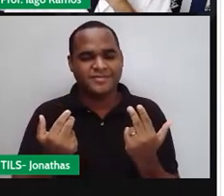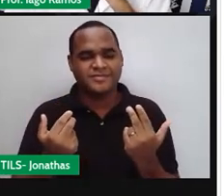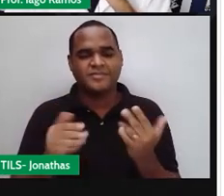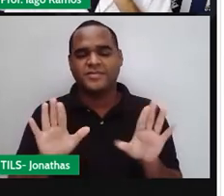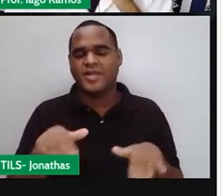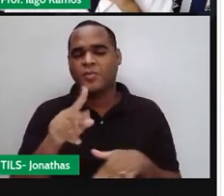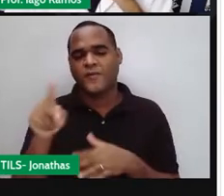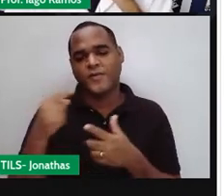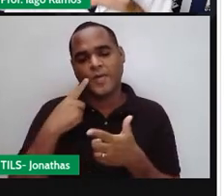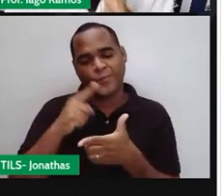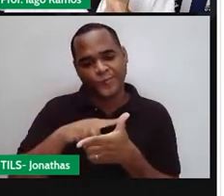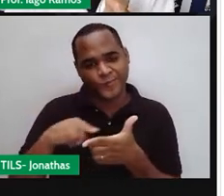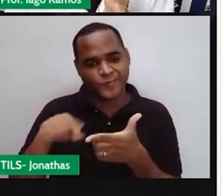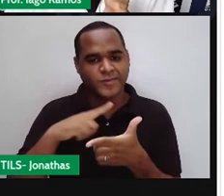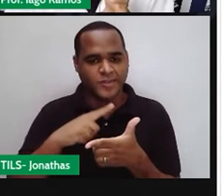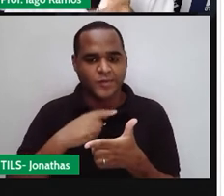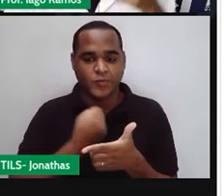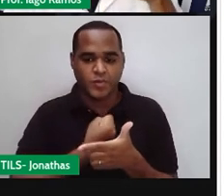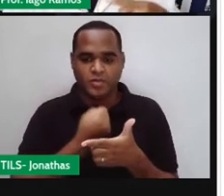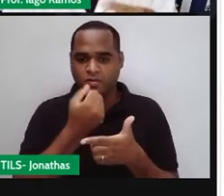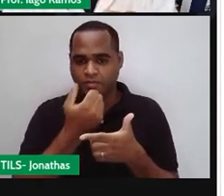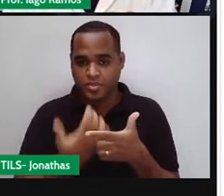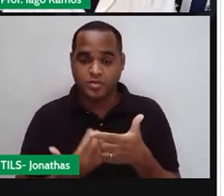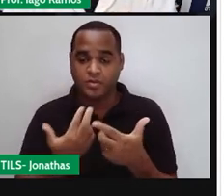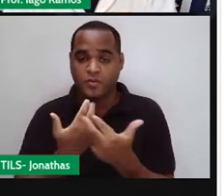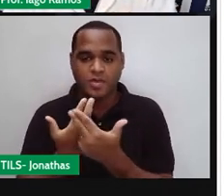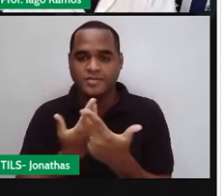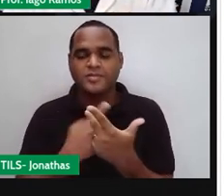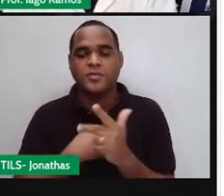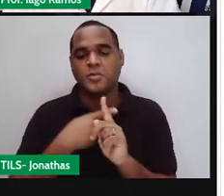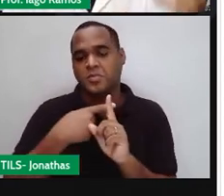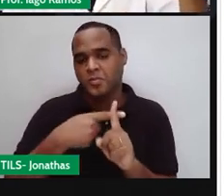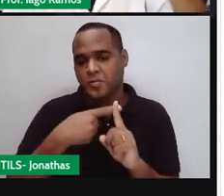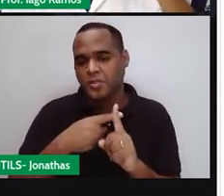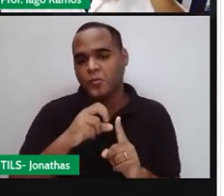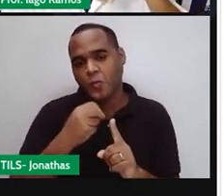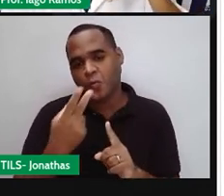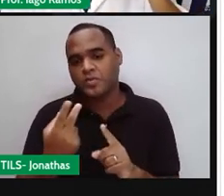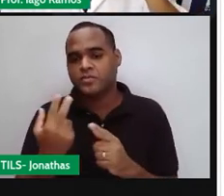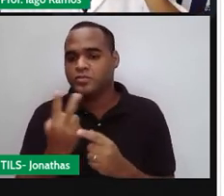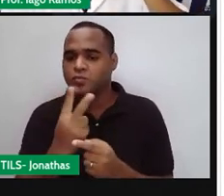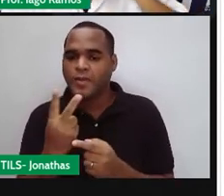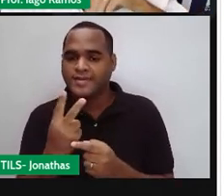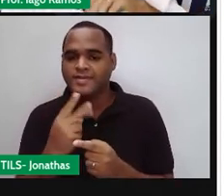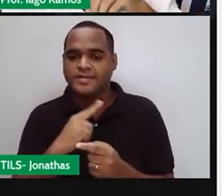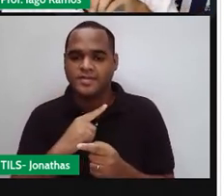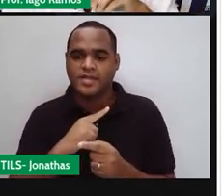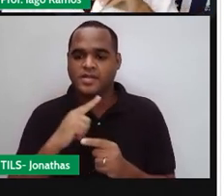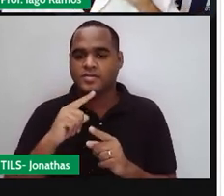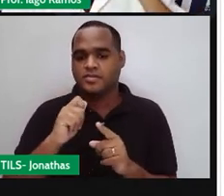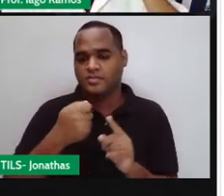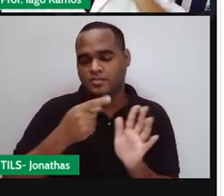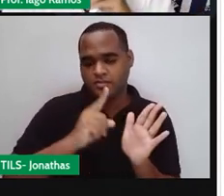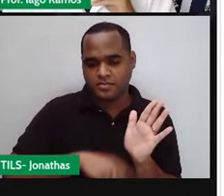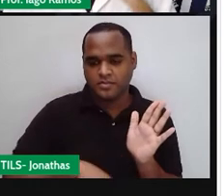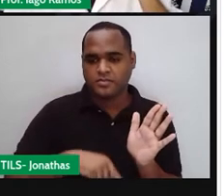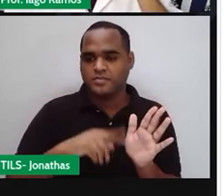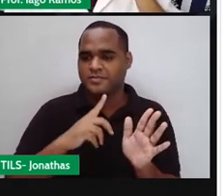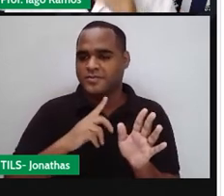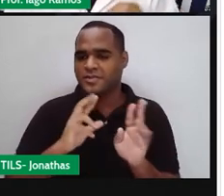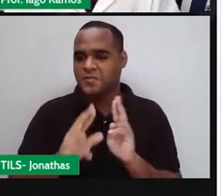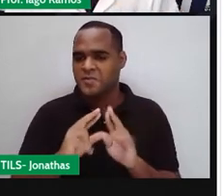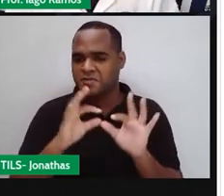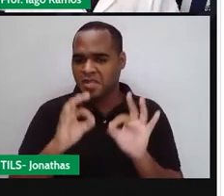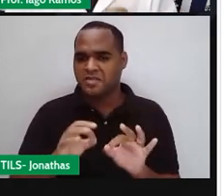então, quando eu dividir números que têm sinais iguais, os dois sendo positivo, ou os dois sendo negativo, o resultado